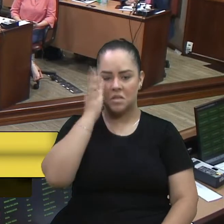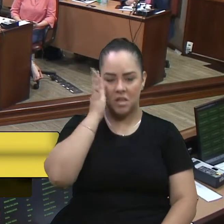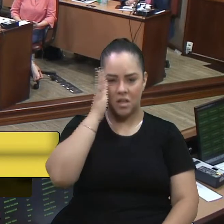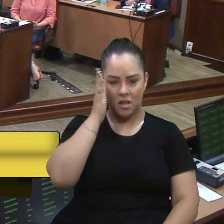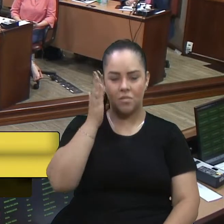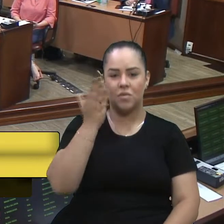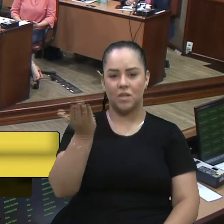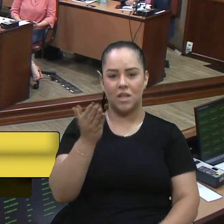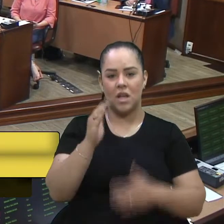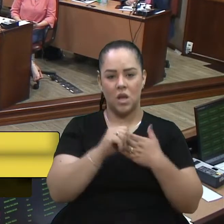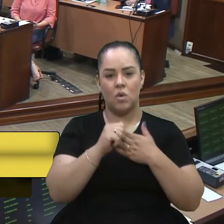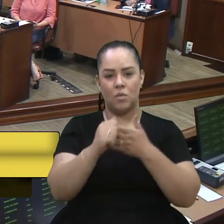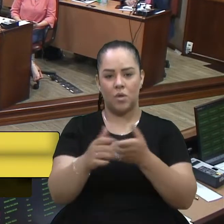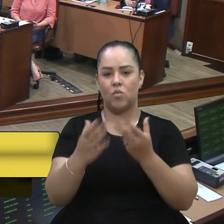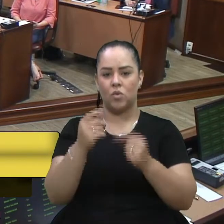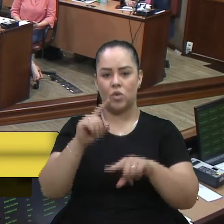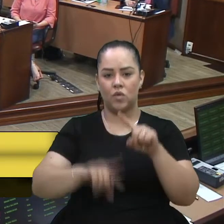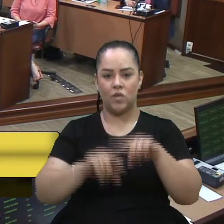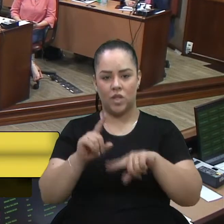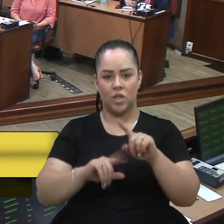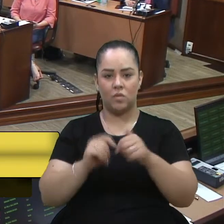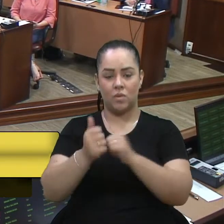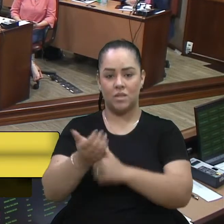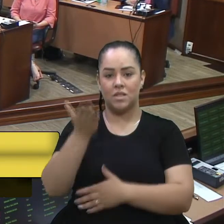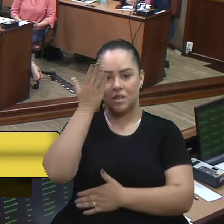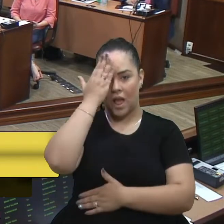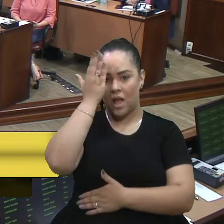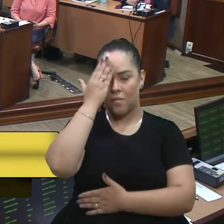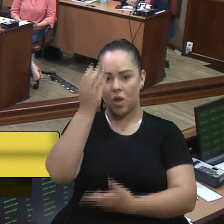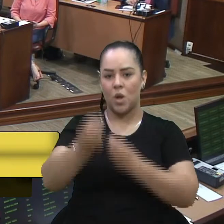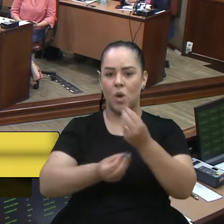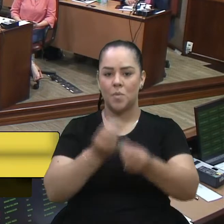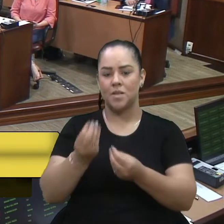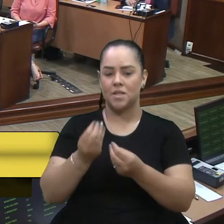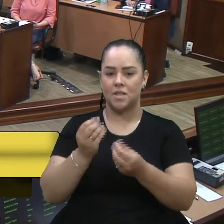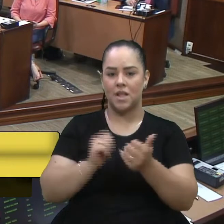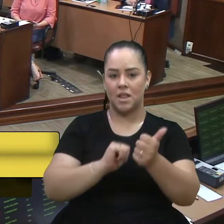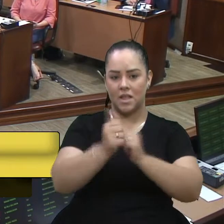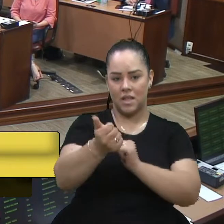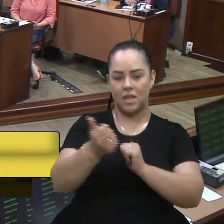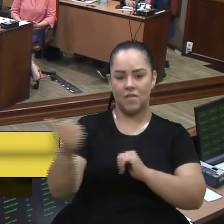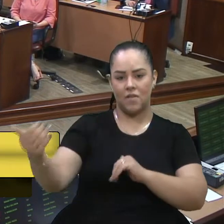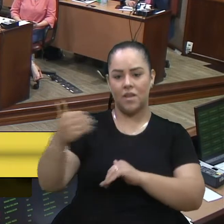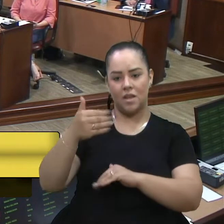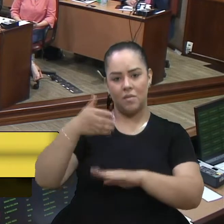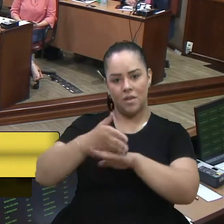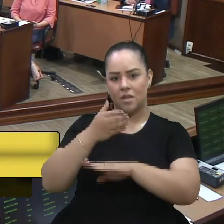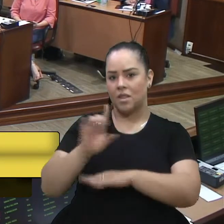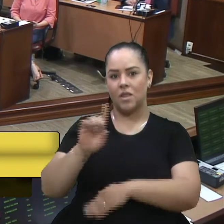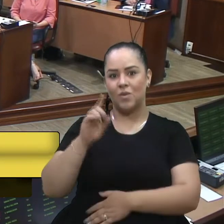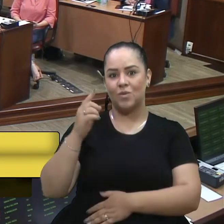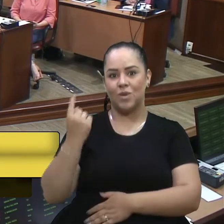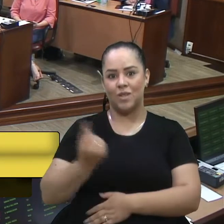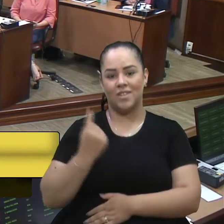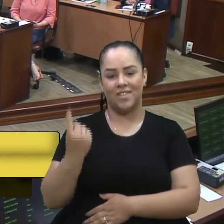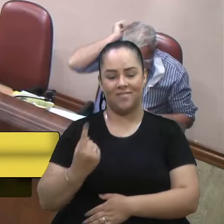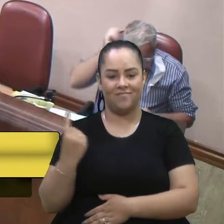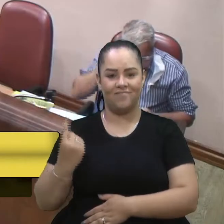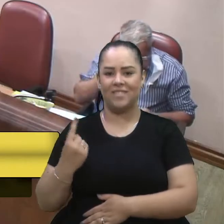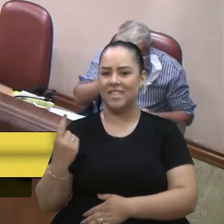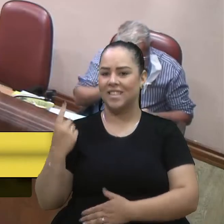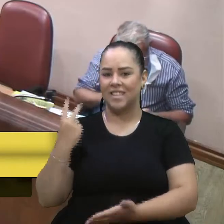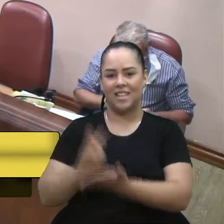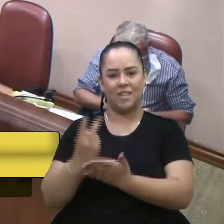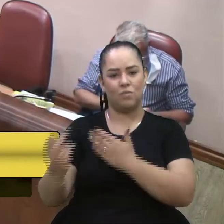acompanha muito a atividade esportiva e sabe o quanto esses atletas que vêm para participar dessas provas não vêm sozinhos, né? Eles sempre